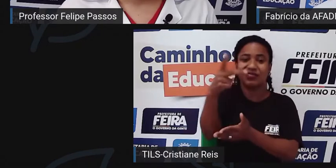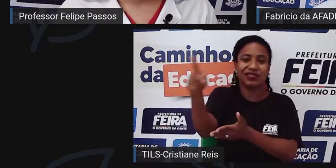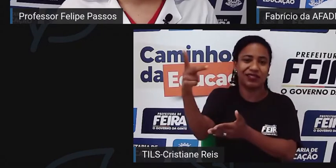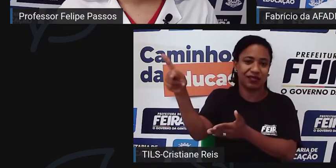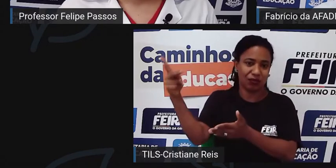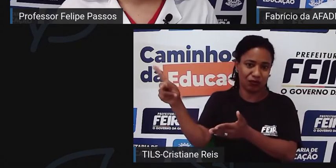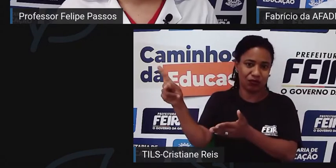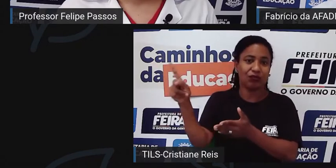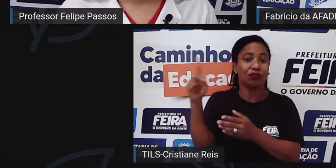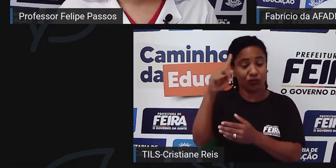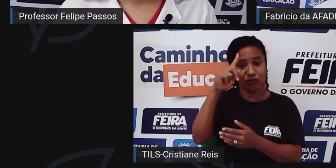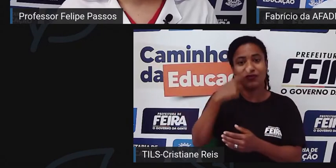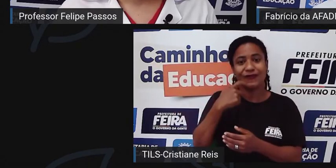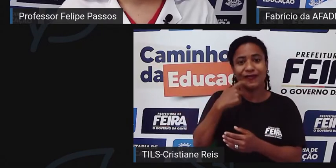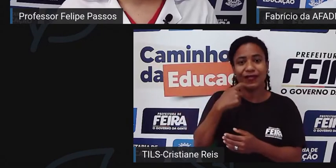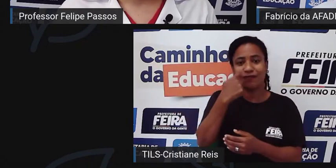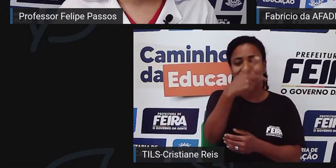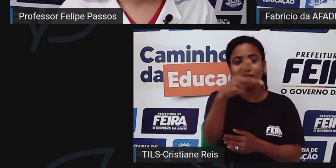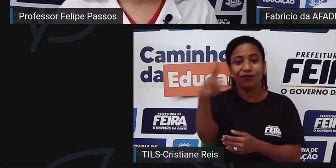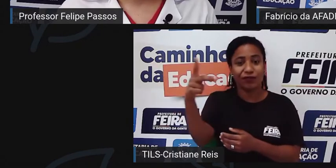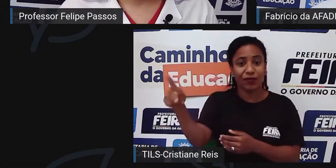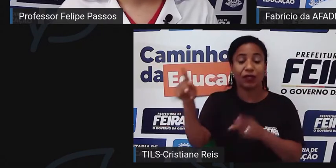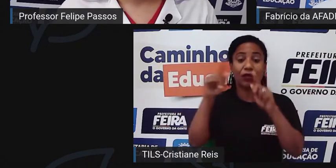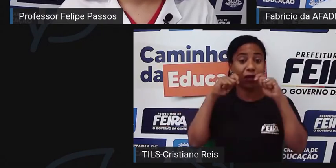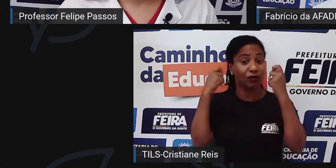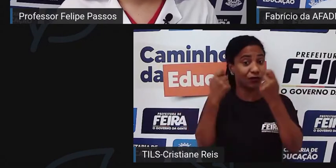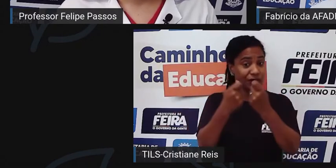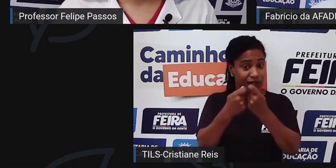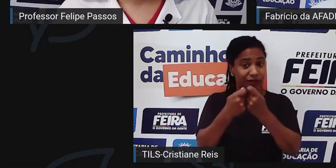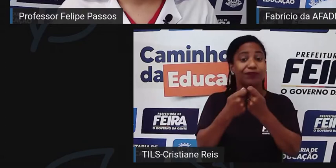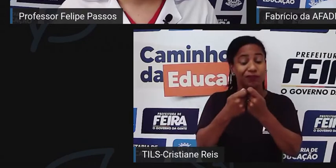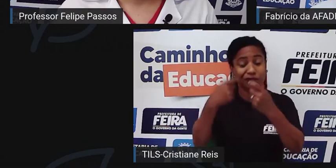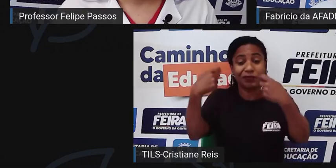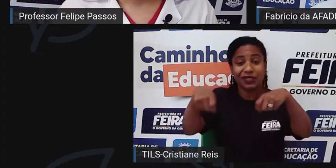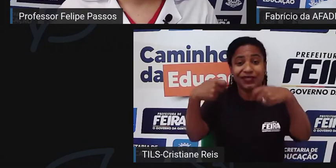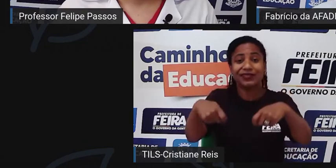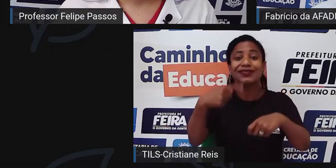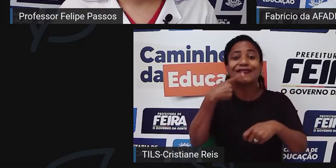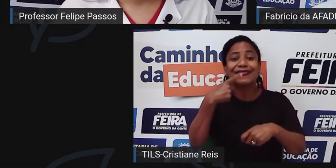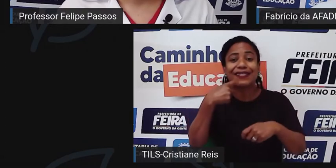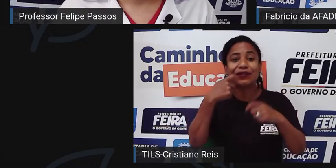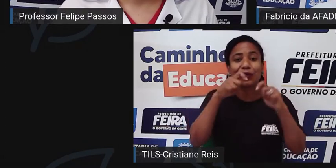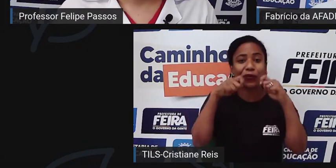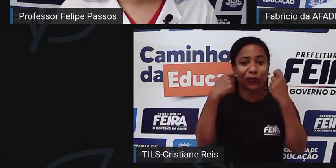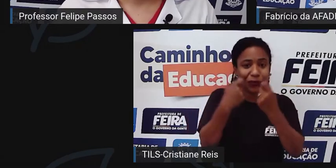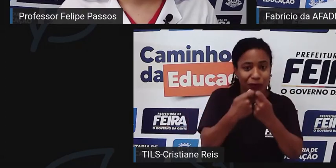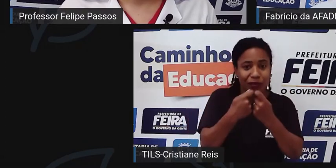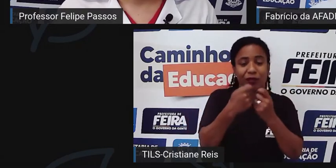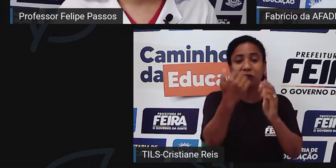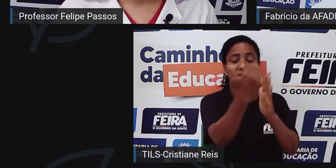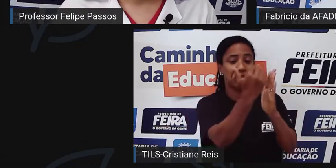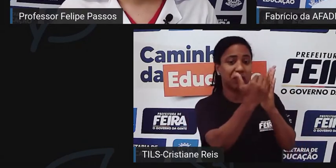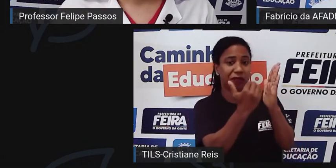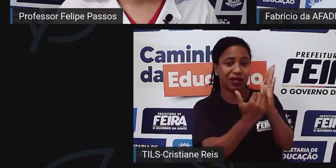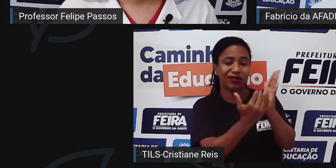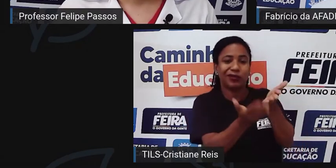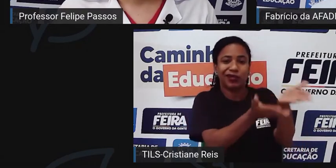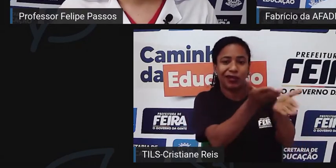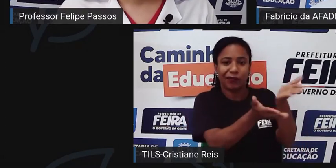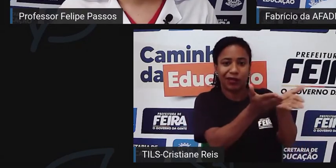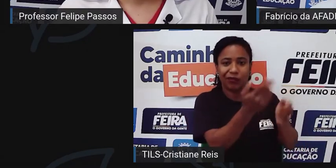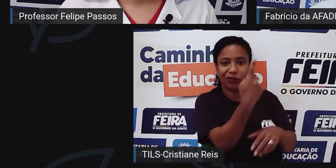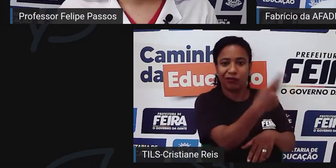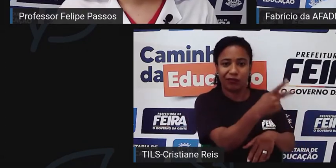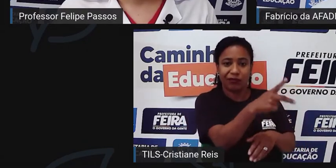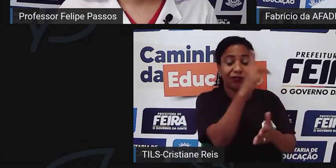necessitamos muito da transfusão de sangue. Tanto na transfusão de sangue programada, como também naquela